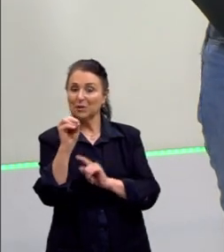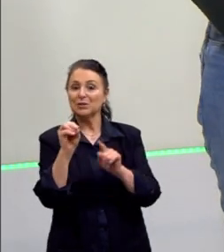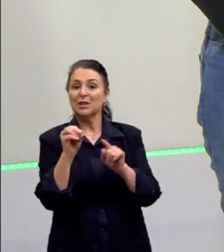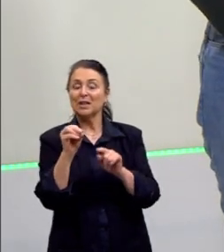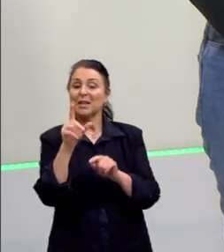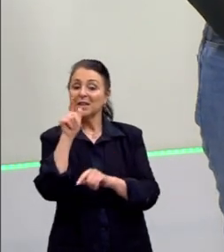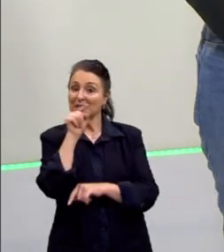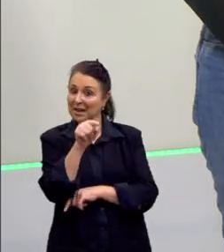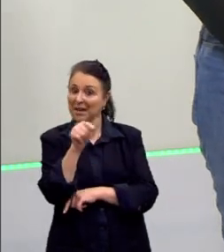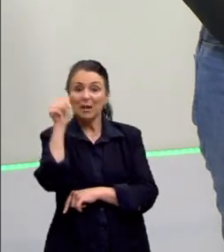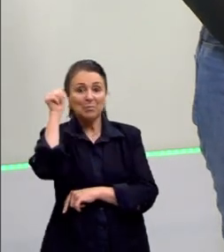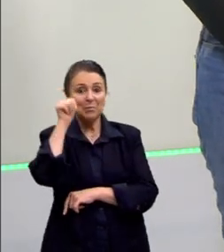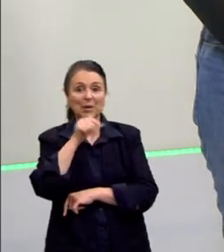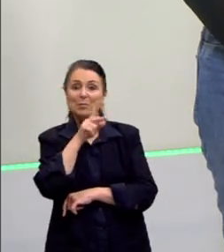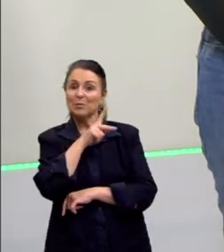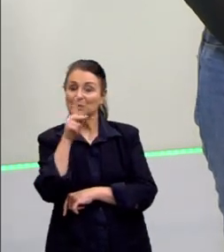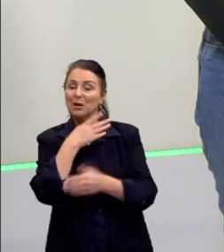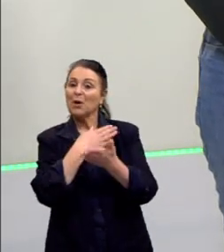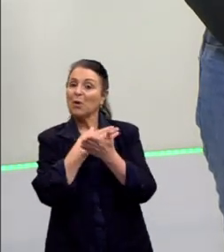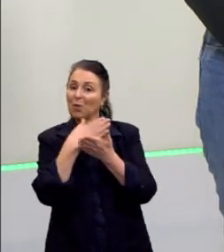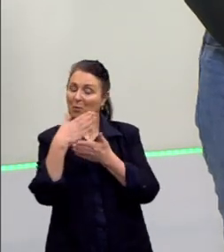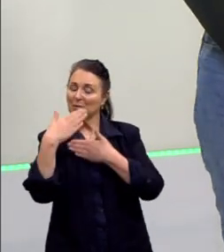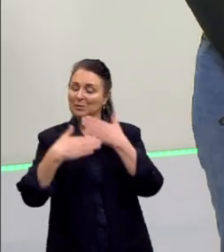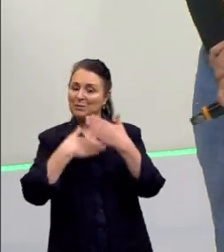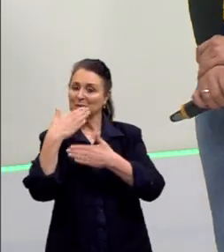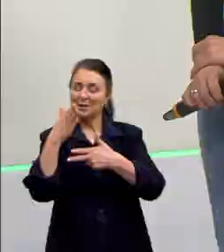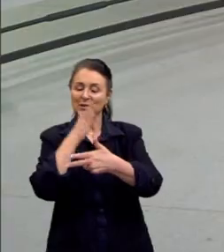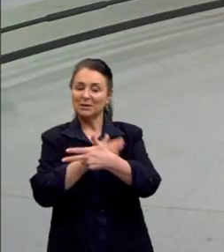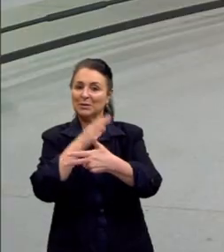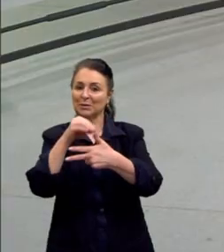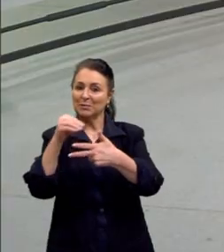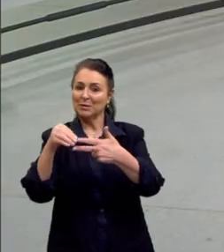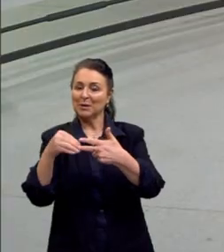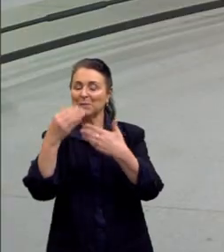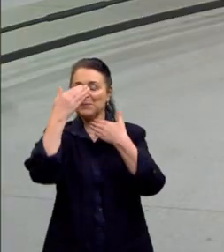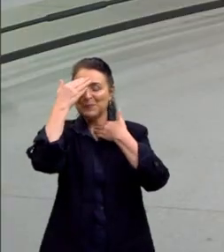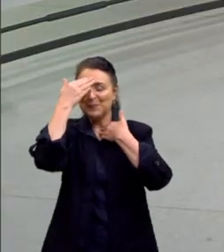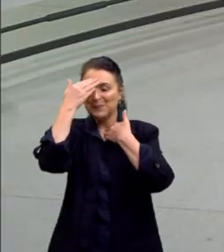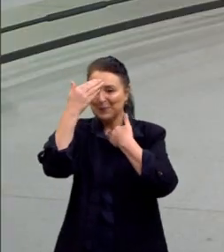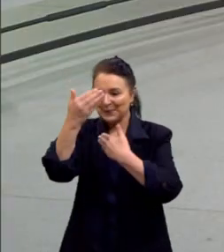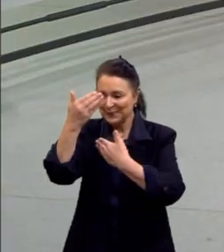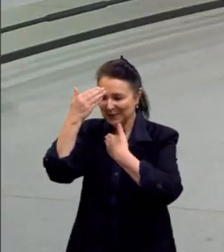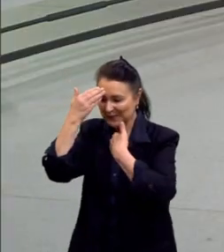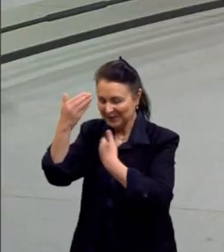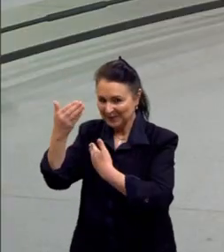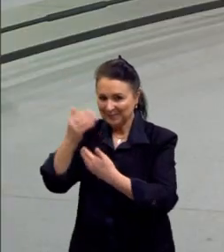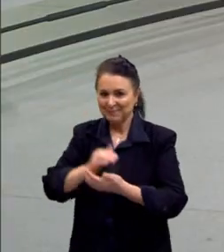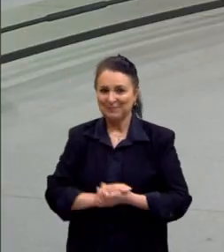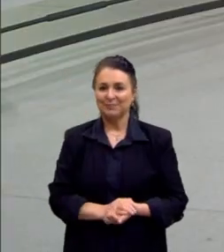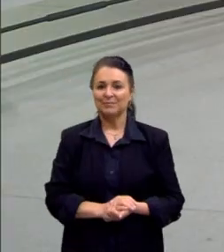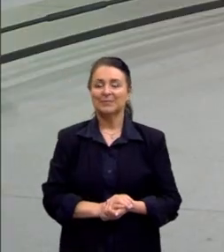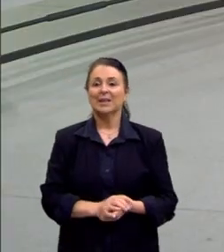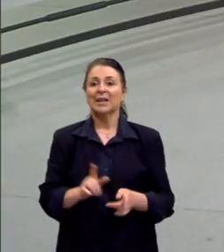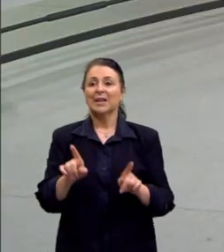a Andressa começa esse processo todo do pré-ENEM. Isso aí, muito obrigado, gente. Também ressaltar que tem as aulas de